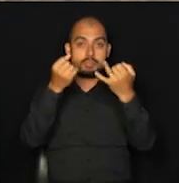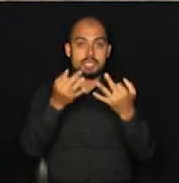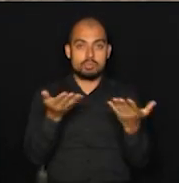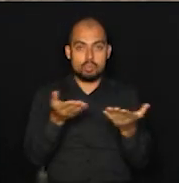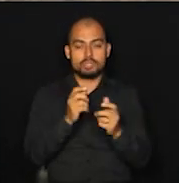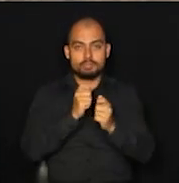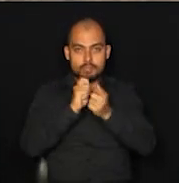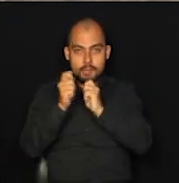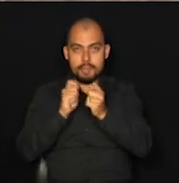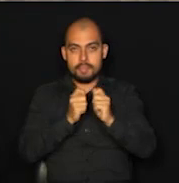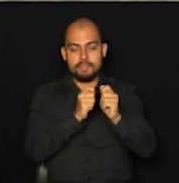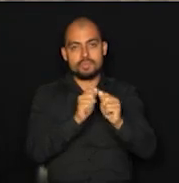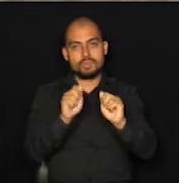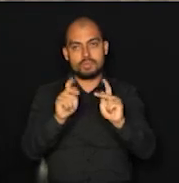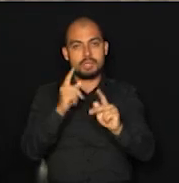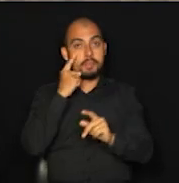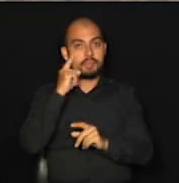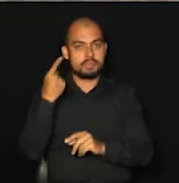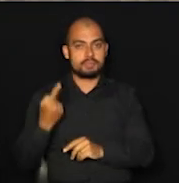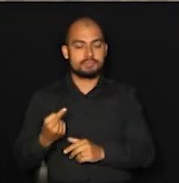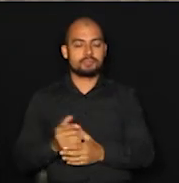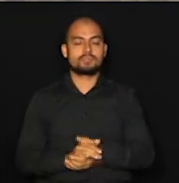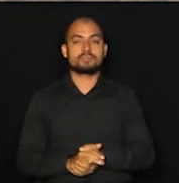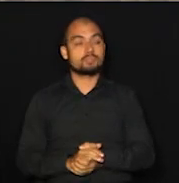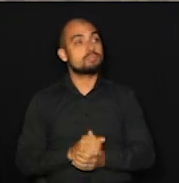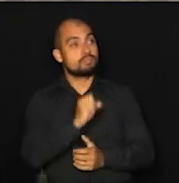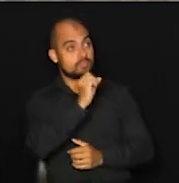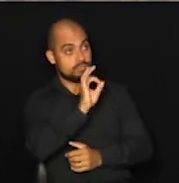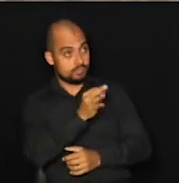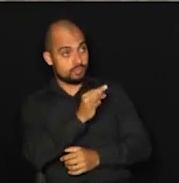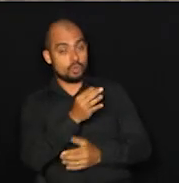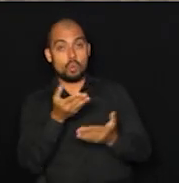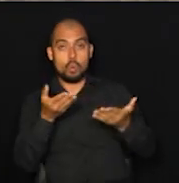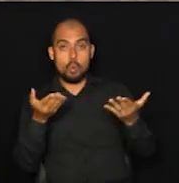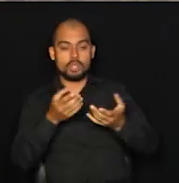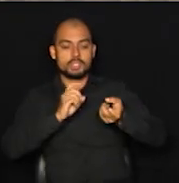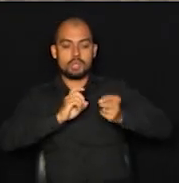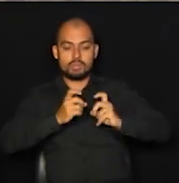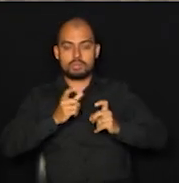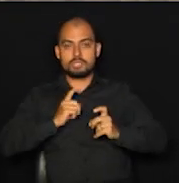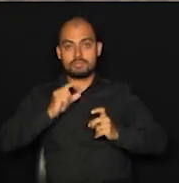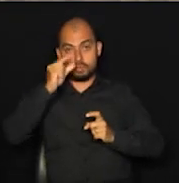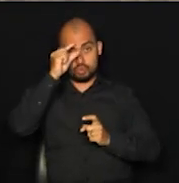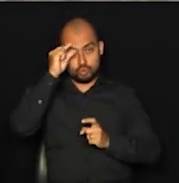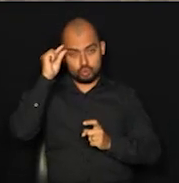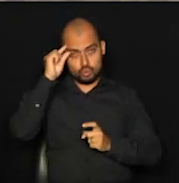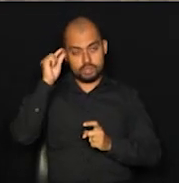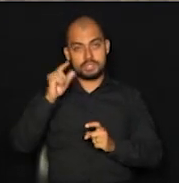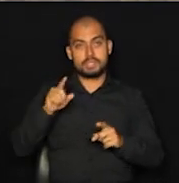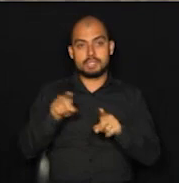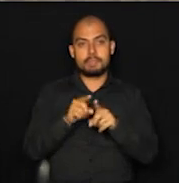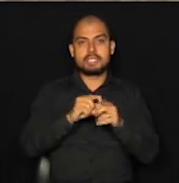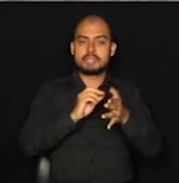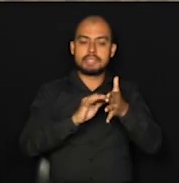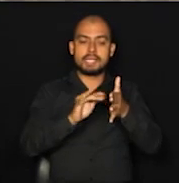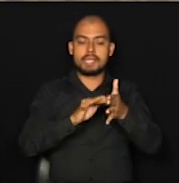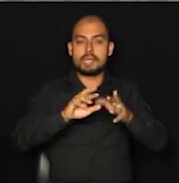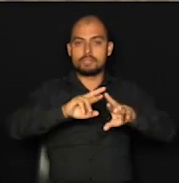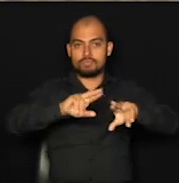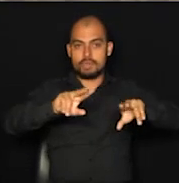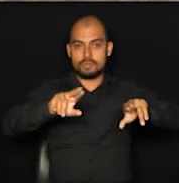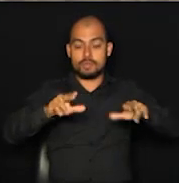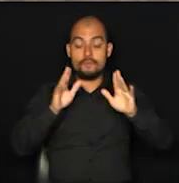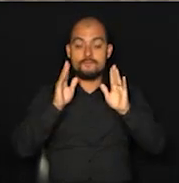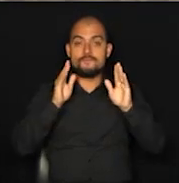entrevista coletiva, né, Mina? Isso mesmo. Nesta manhã nós tivemos a coletiva do prefeito e diversos secretários. A gente vai focar aqui